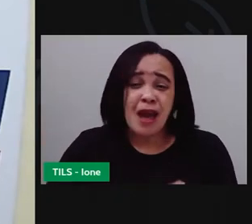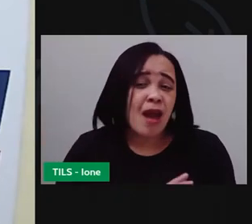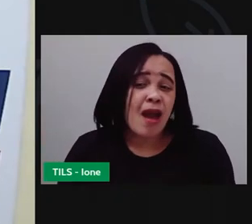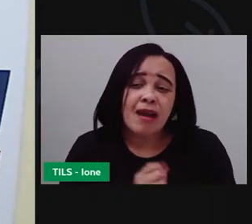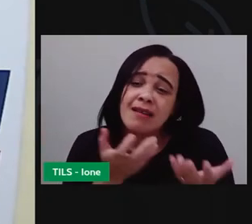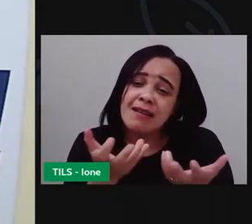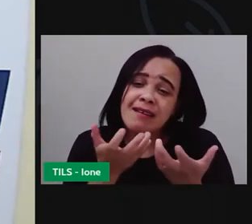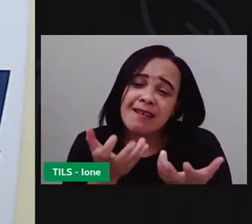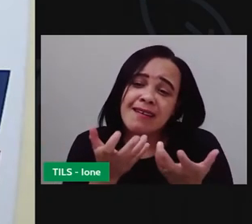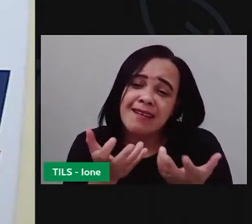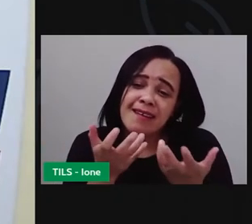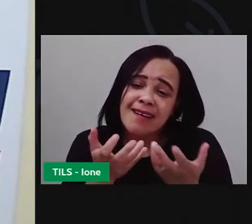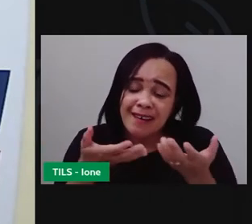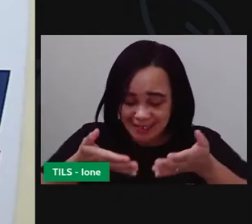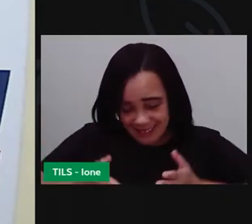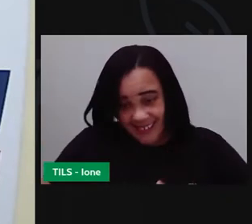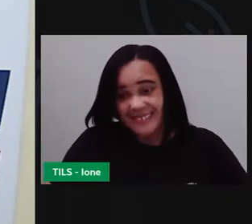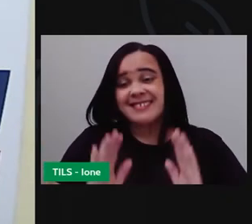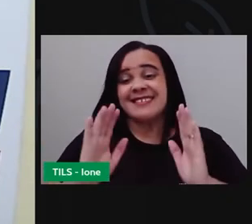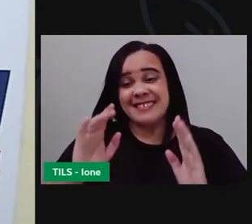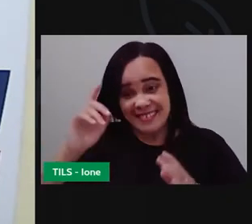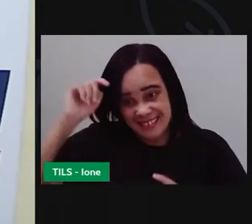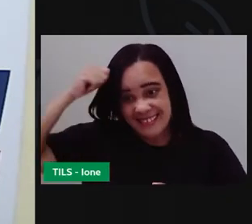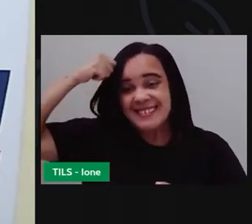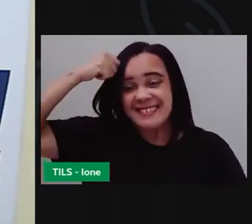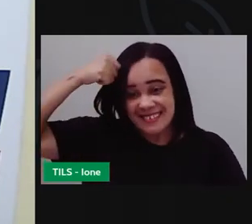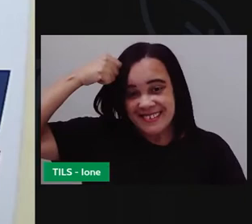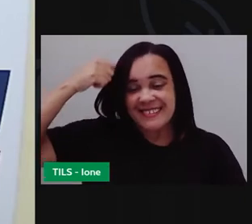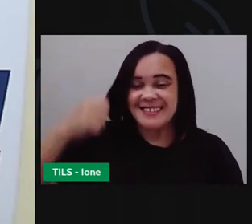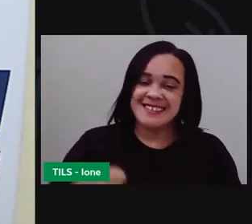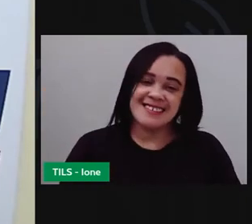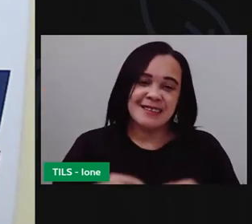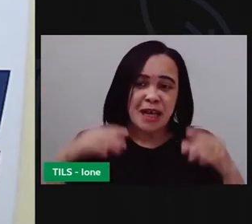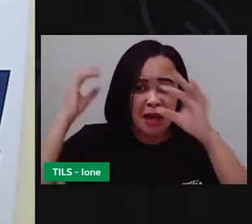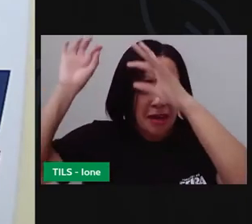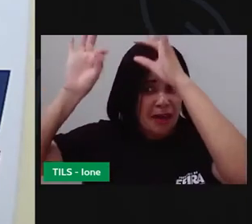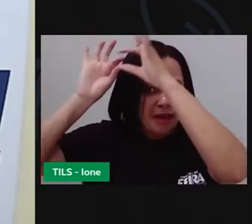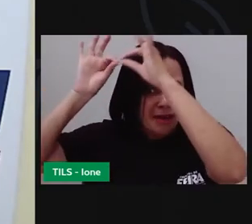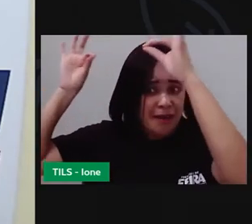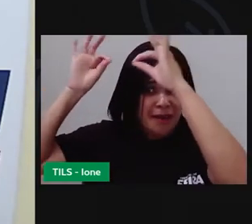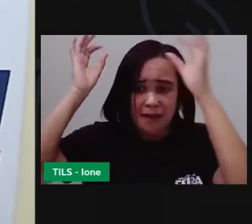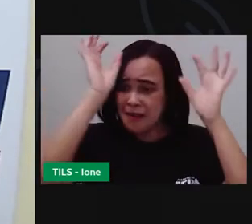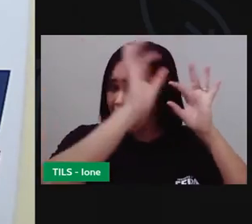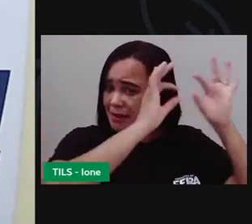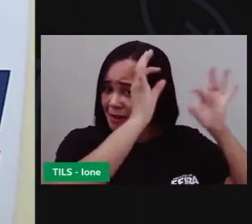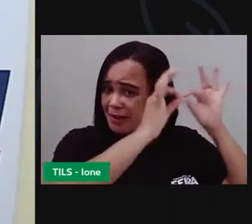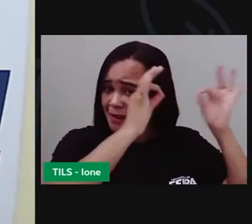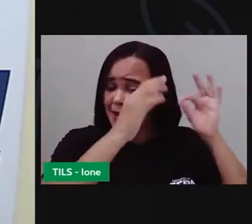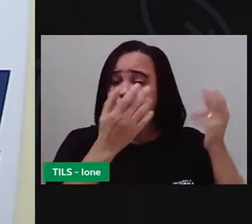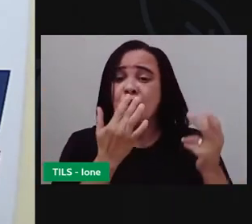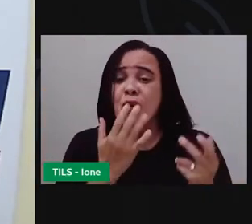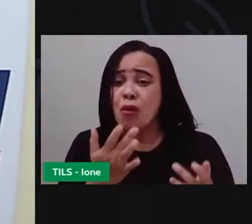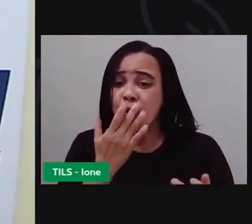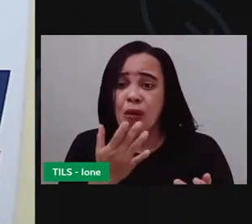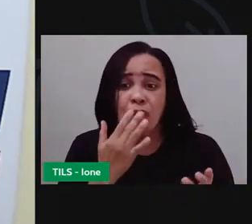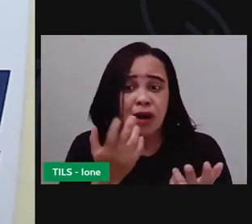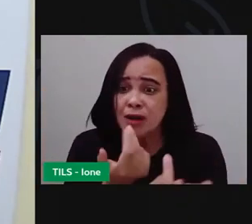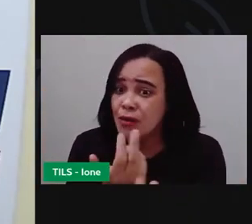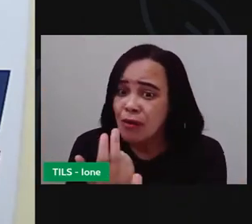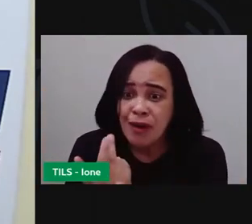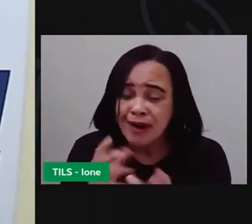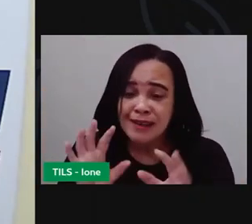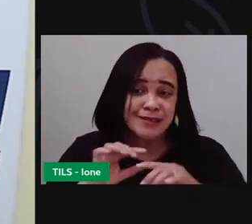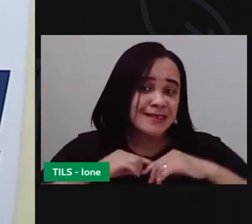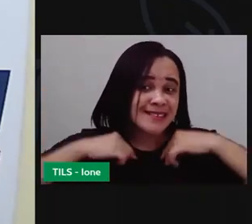desejava. E ele enfeitava ela com fitas coloridas também. E